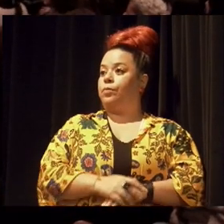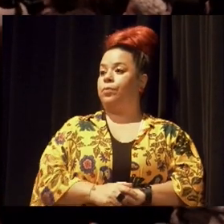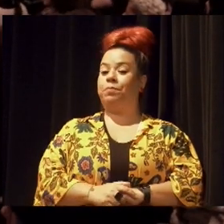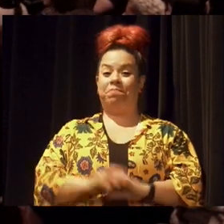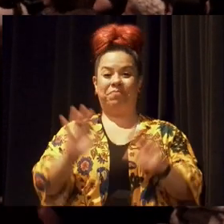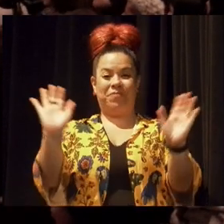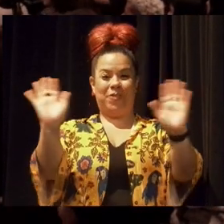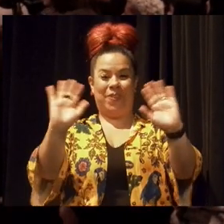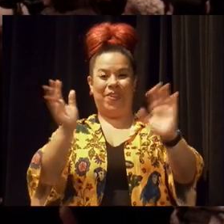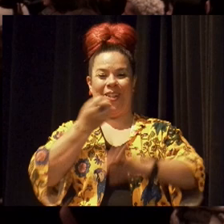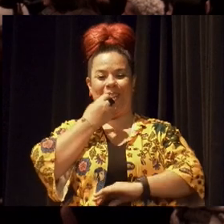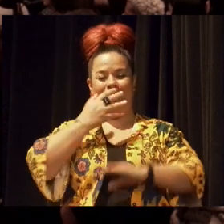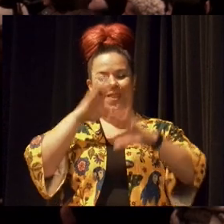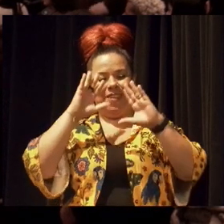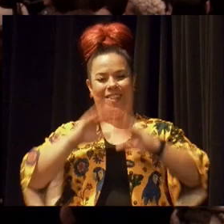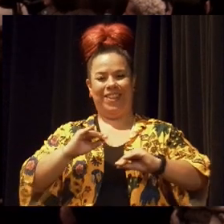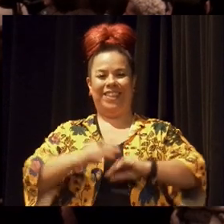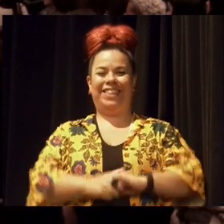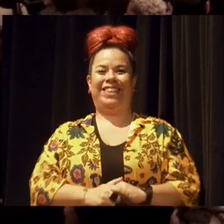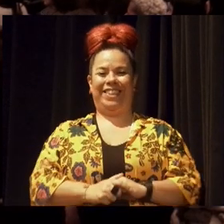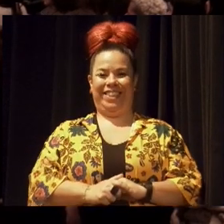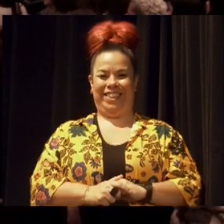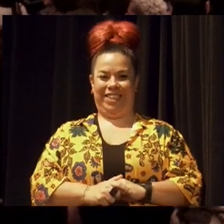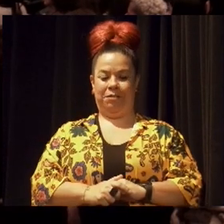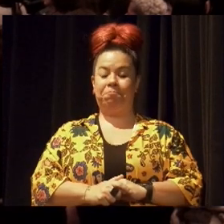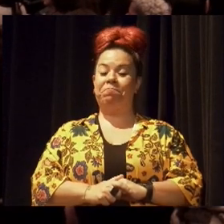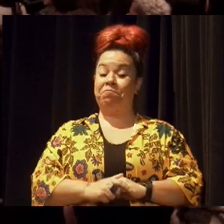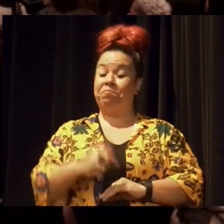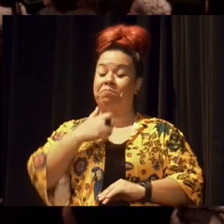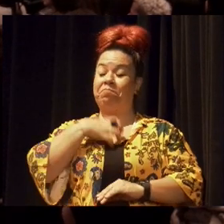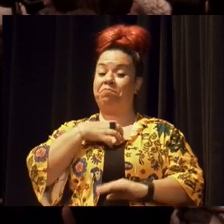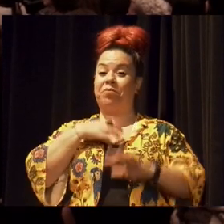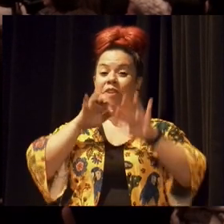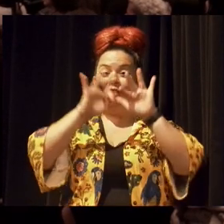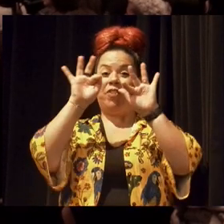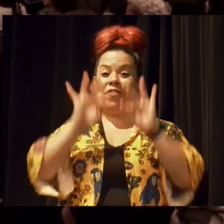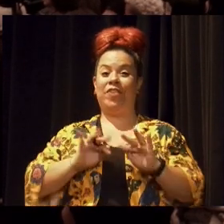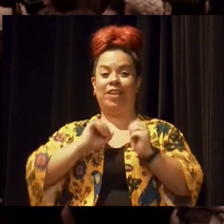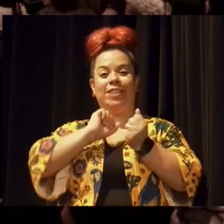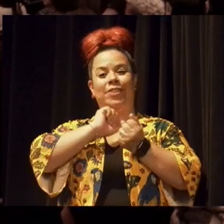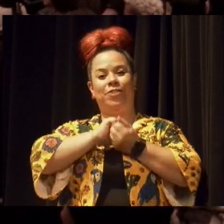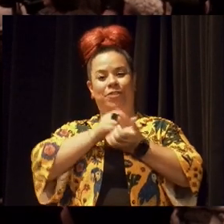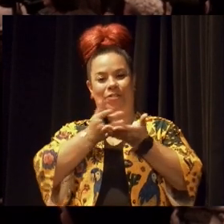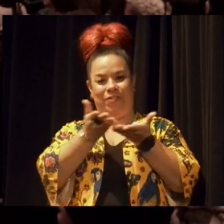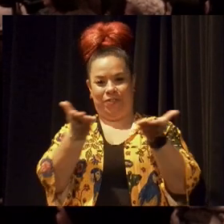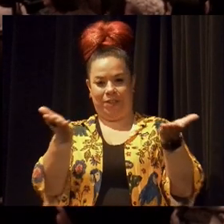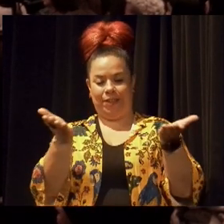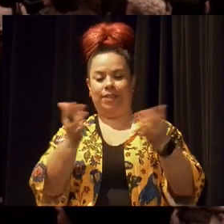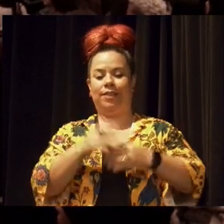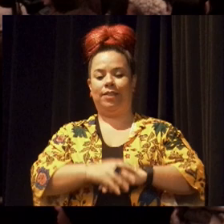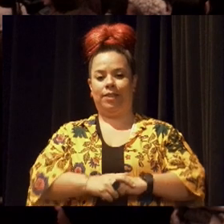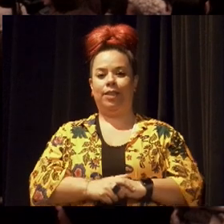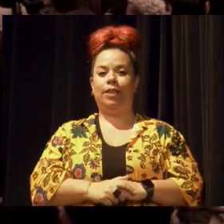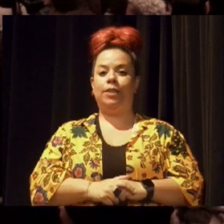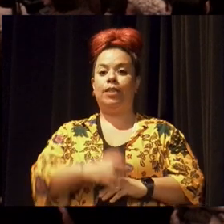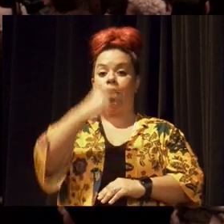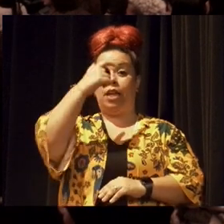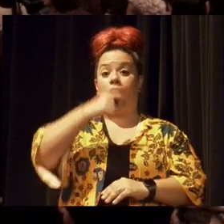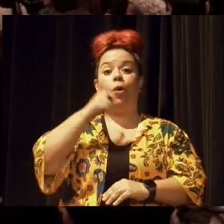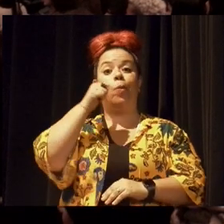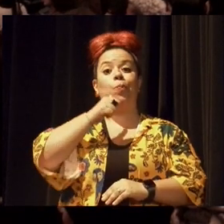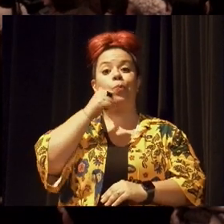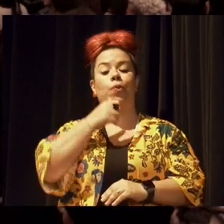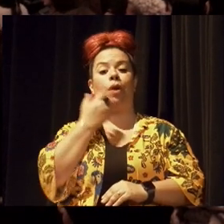Olá, boa noite. Muito feliz de estar aqui com vocês. Sou uma mulher